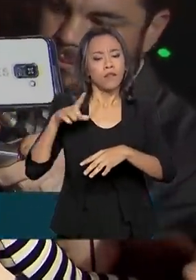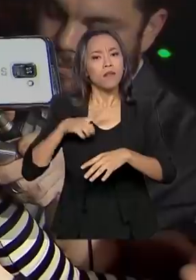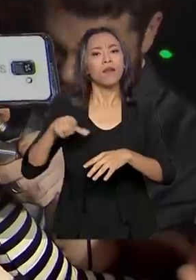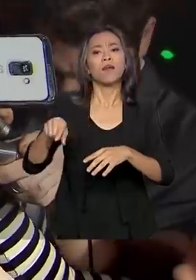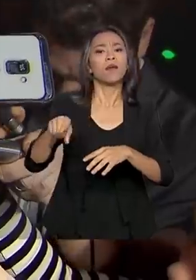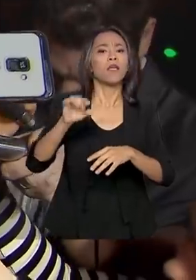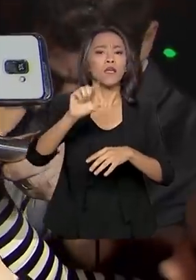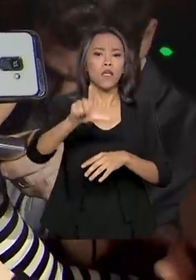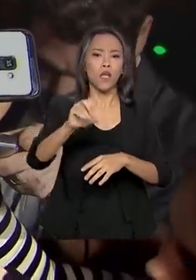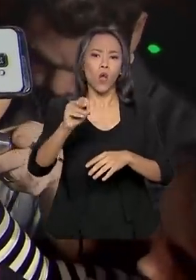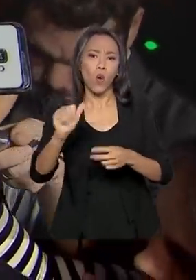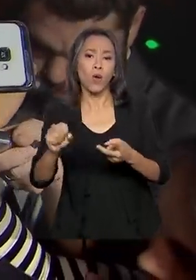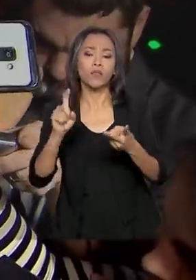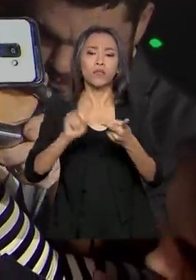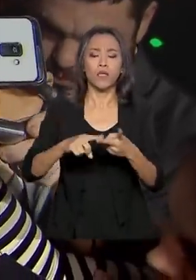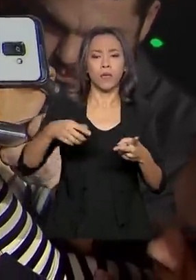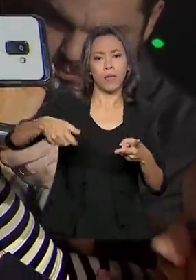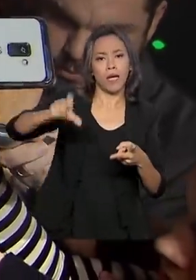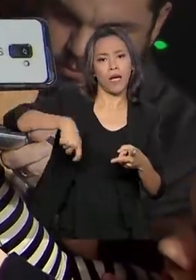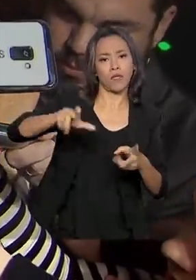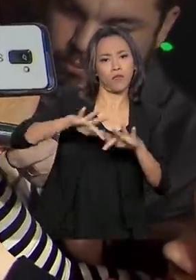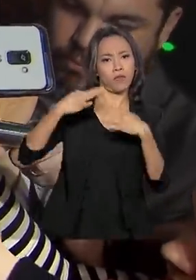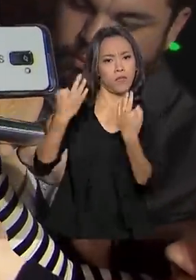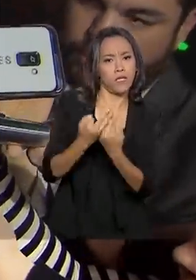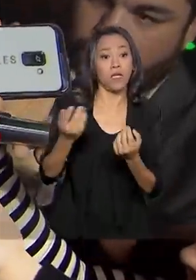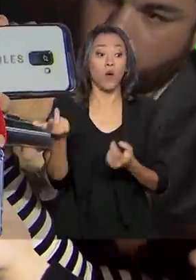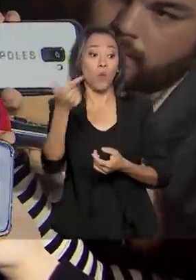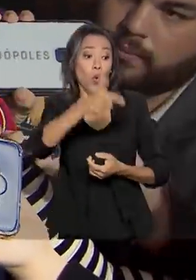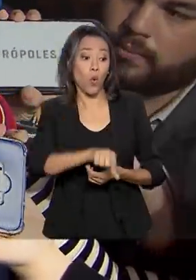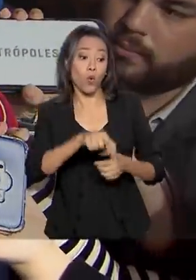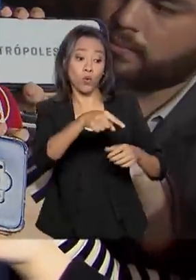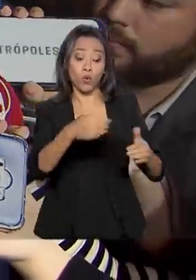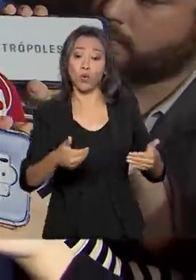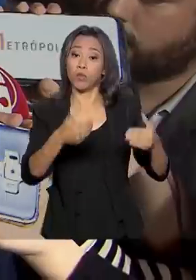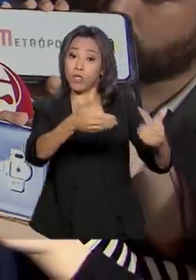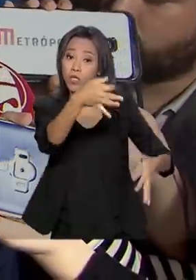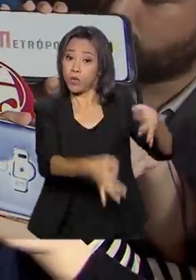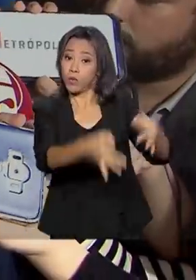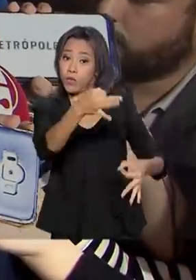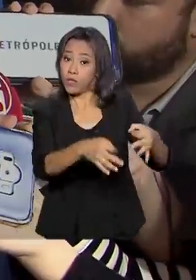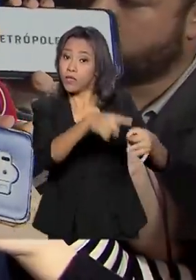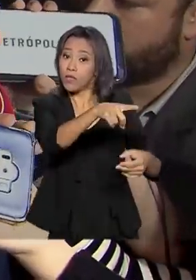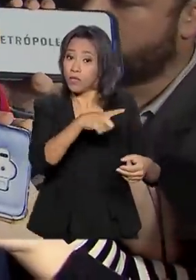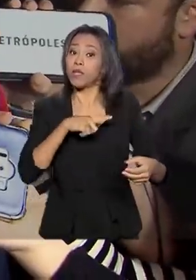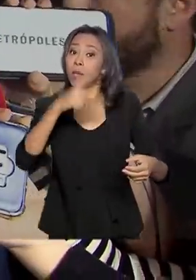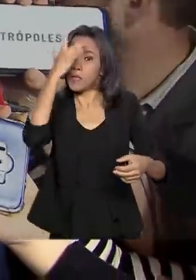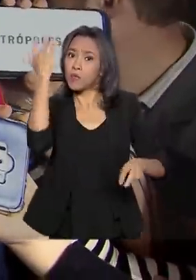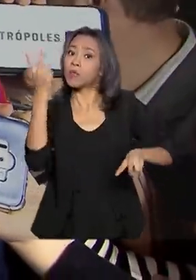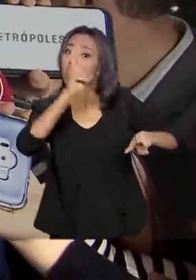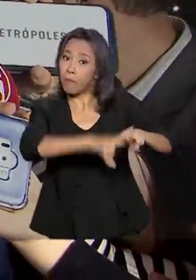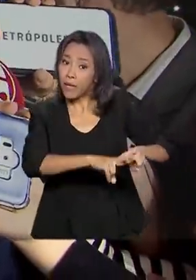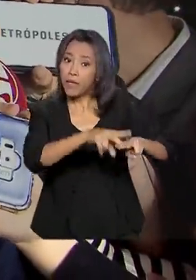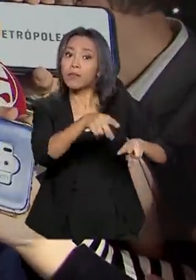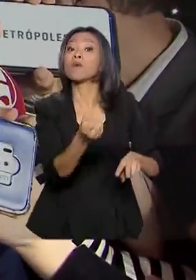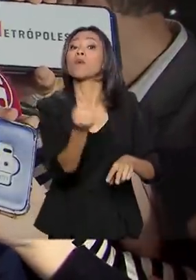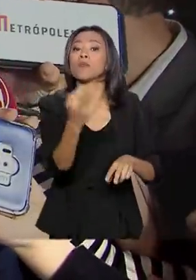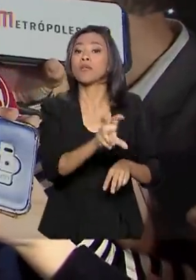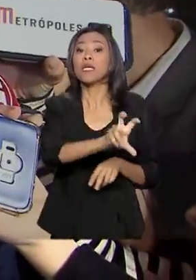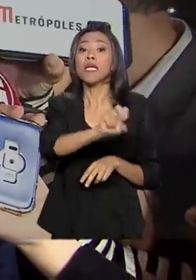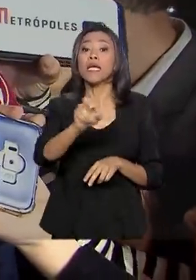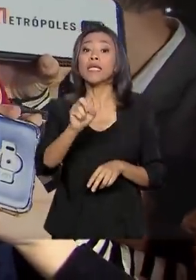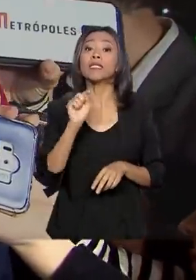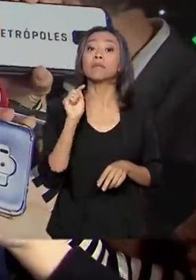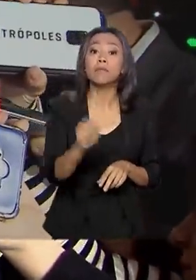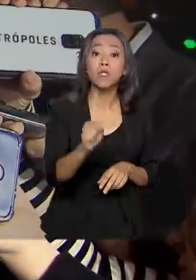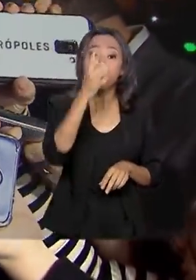frágeis, tem o Bolsa Família. Aí você pega o ministro Moro, ele tem uma população carcerária de quase 500 mil pessoas